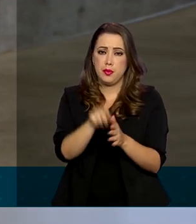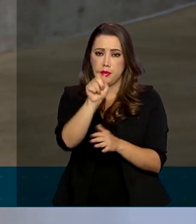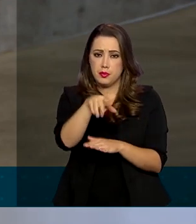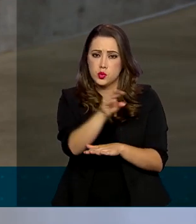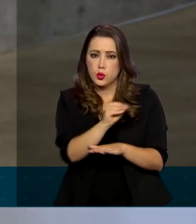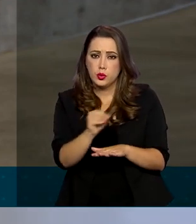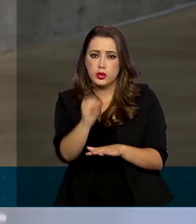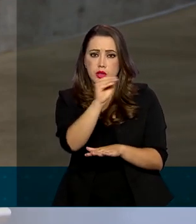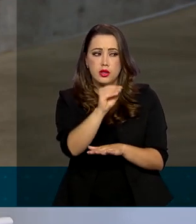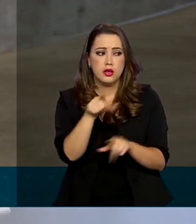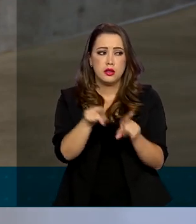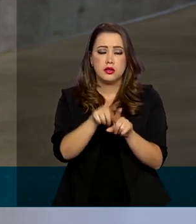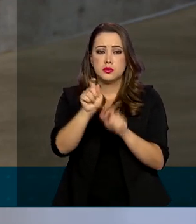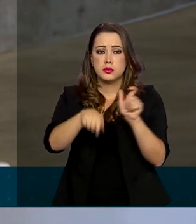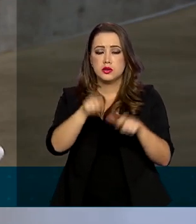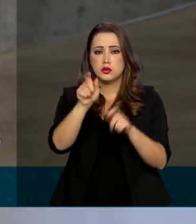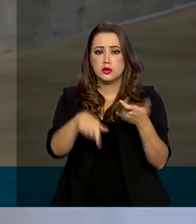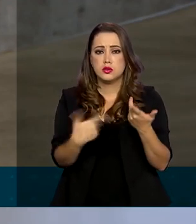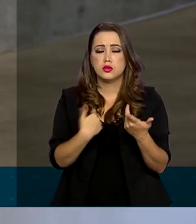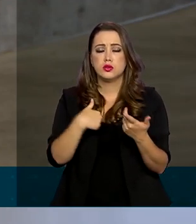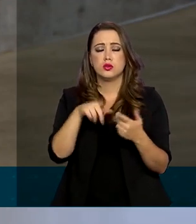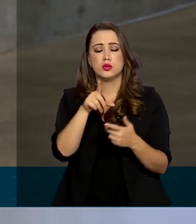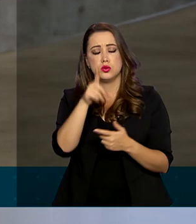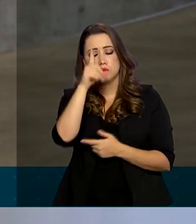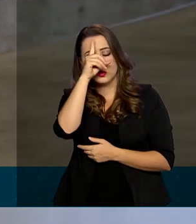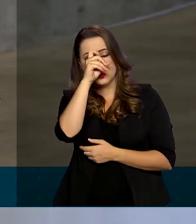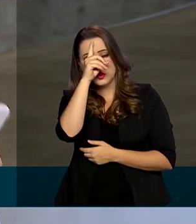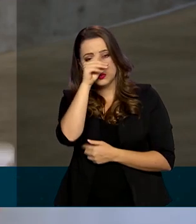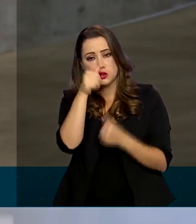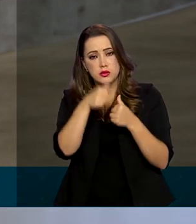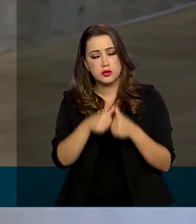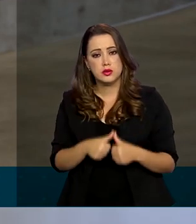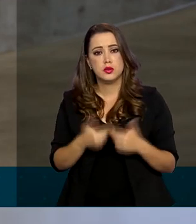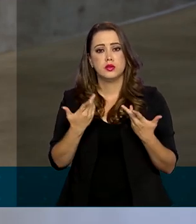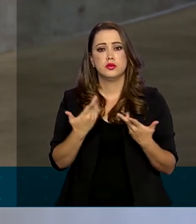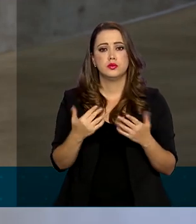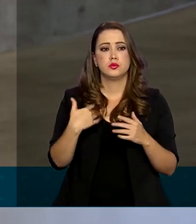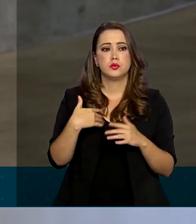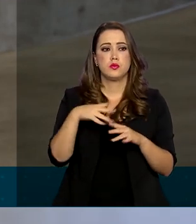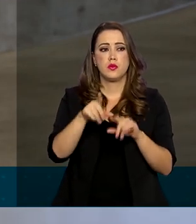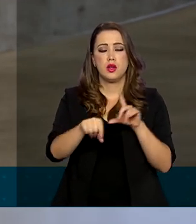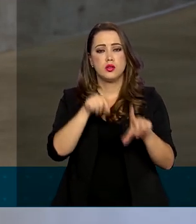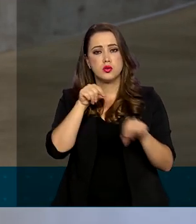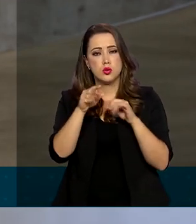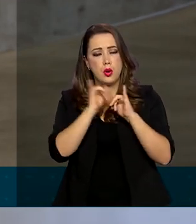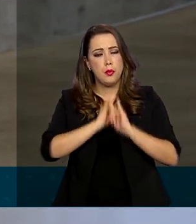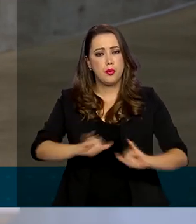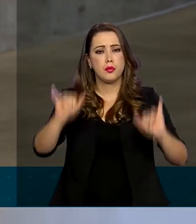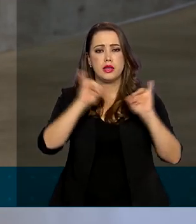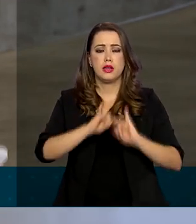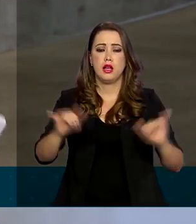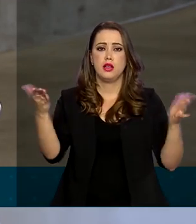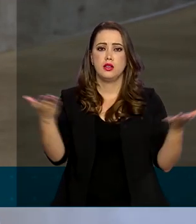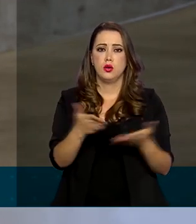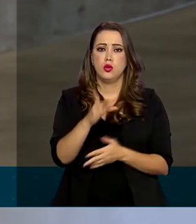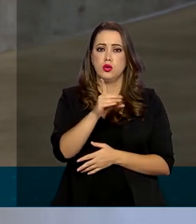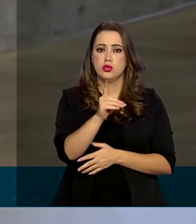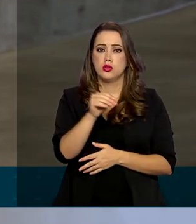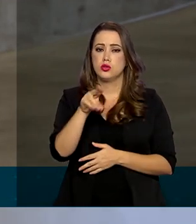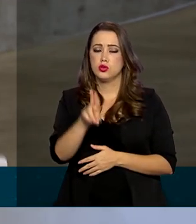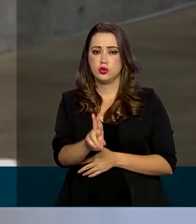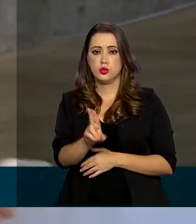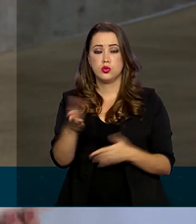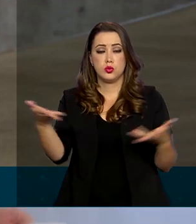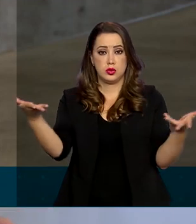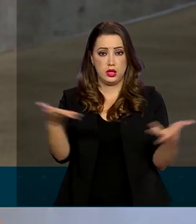tratamento, pacientes hospitalizados. Essa decisão, ela foi publicada no Diário Oficial da União de hoje e